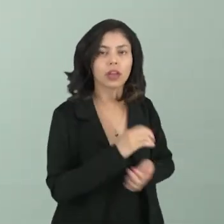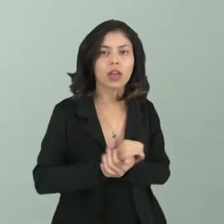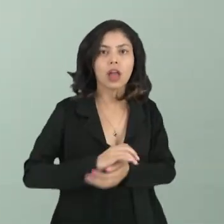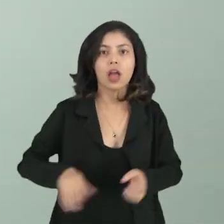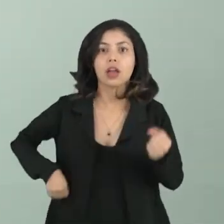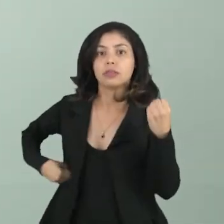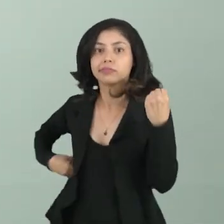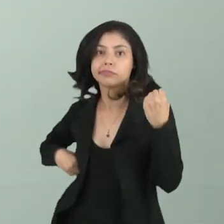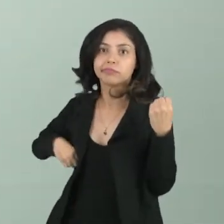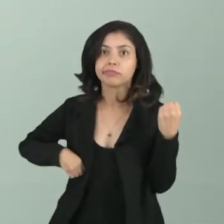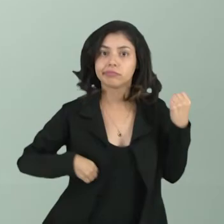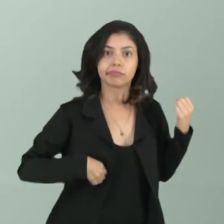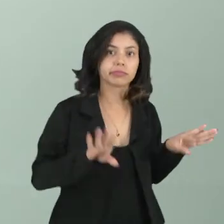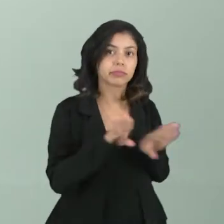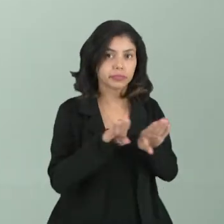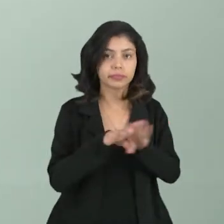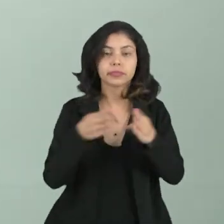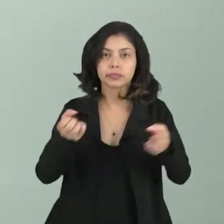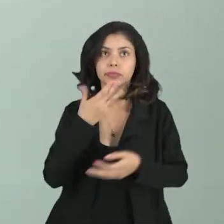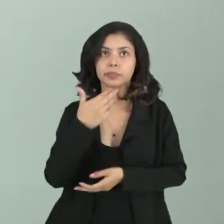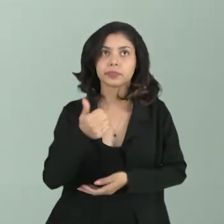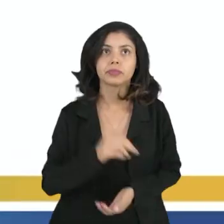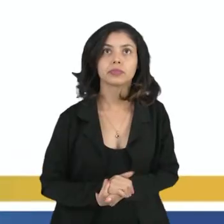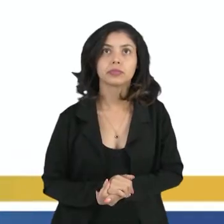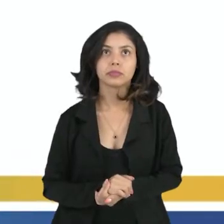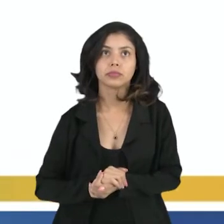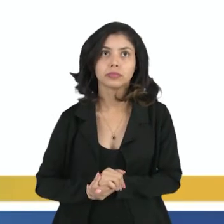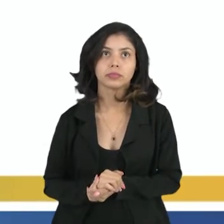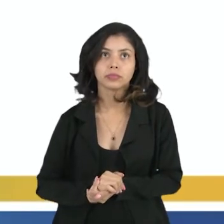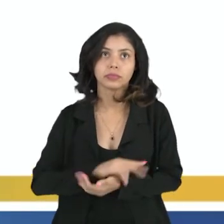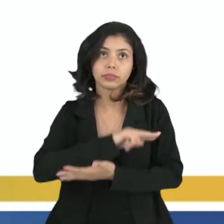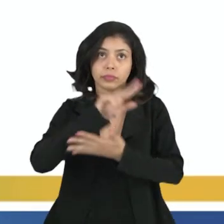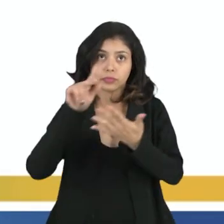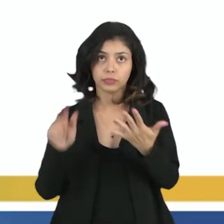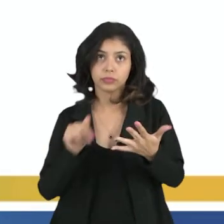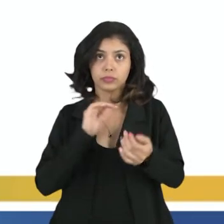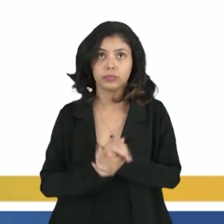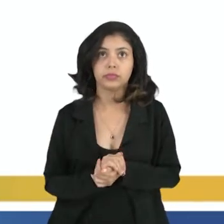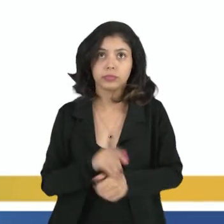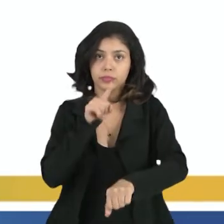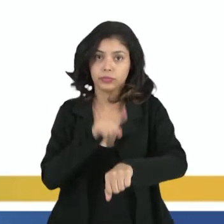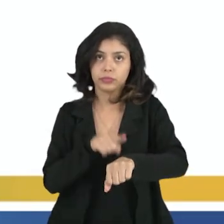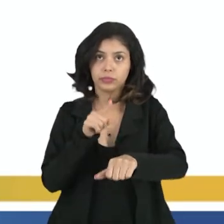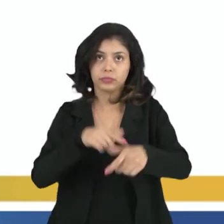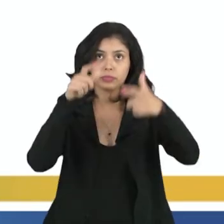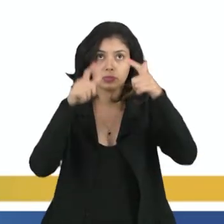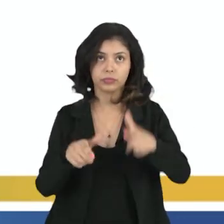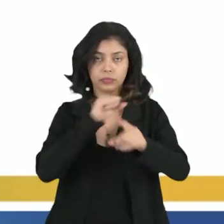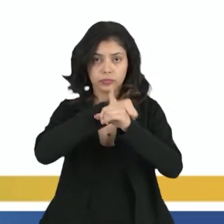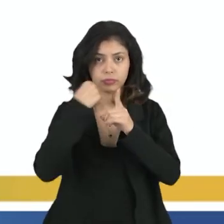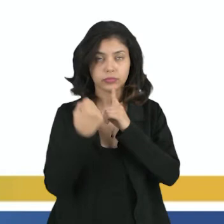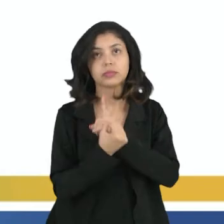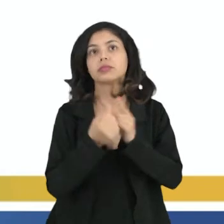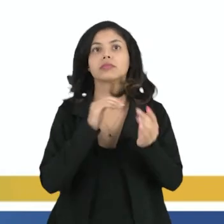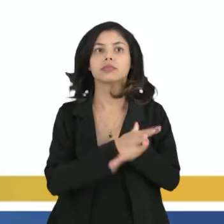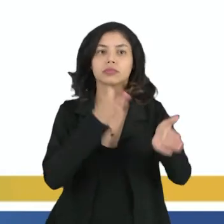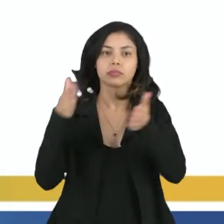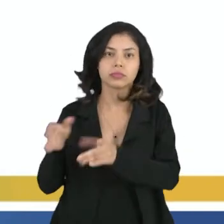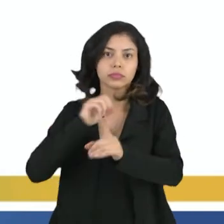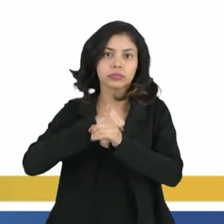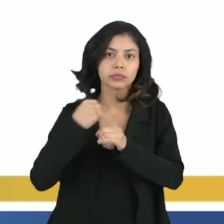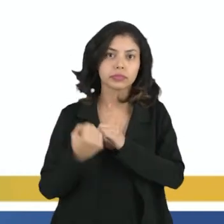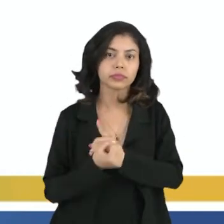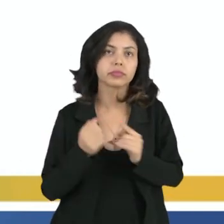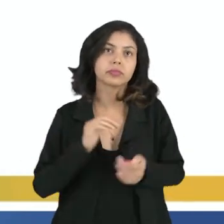no Brasil. Então, a gente tem várias questões, tá bom? Múltipla e variável. No tempo e no espaço de sociedade para a